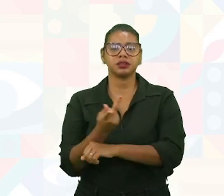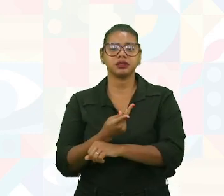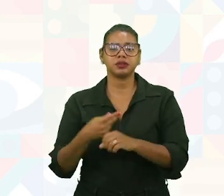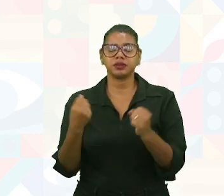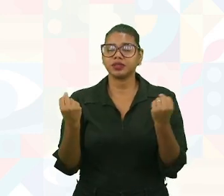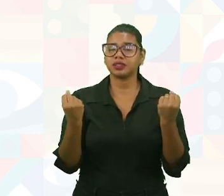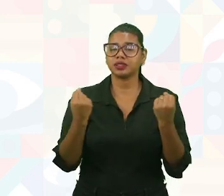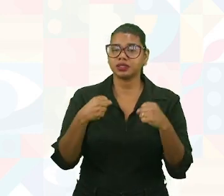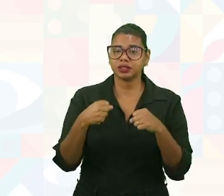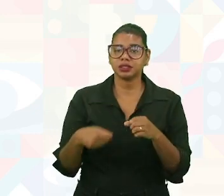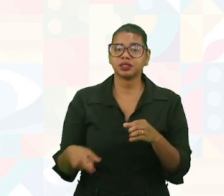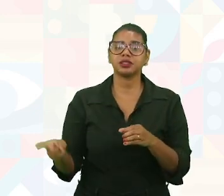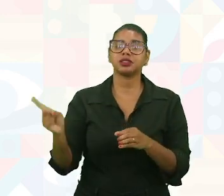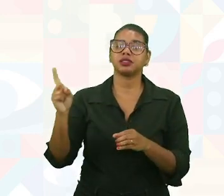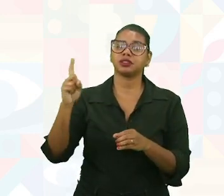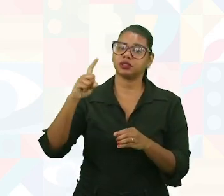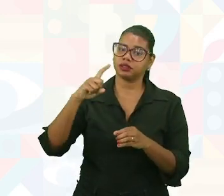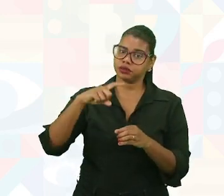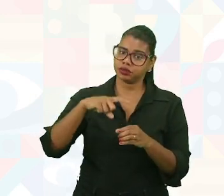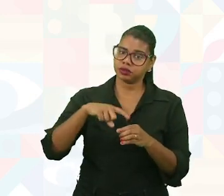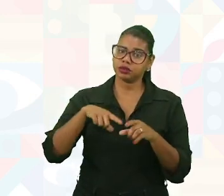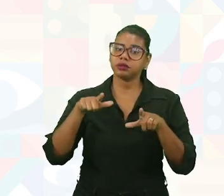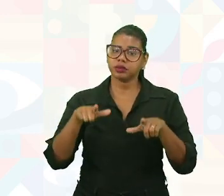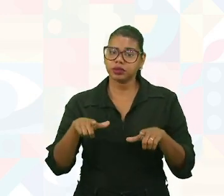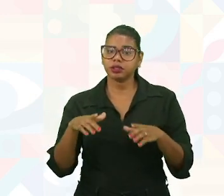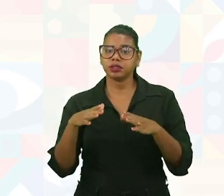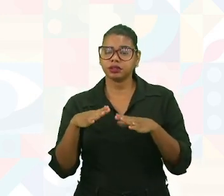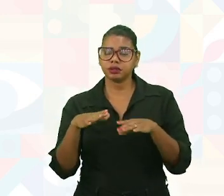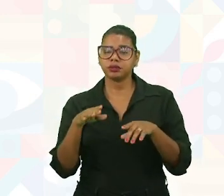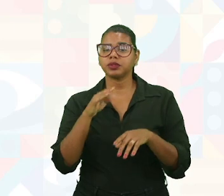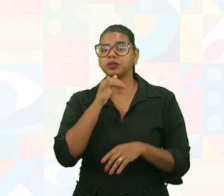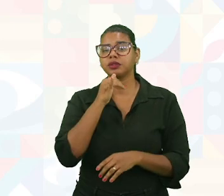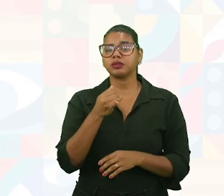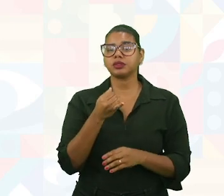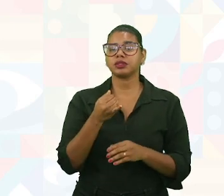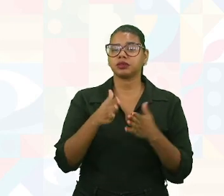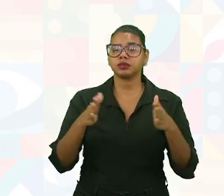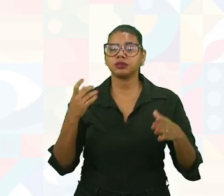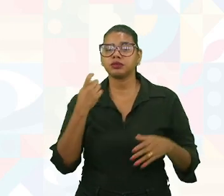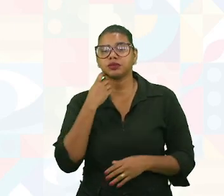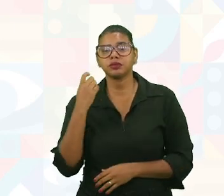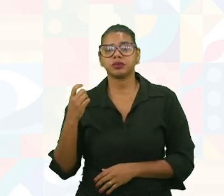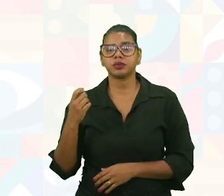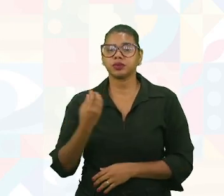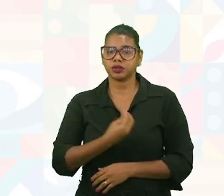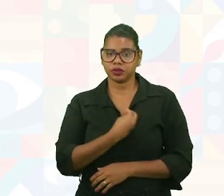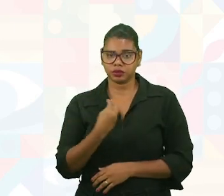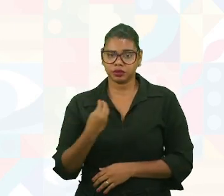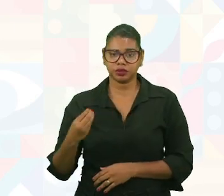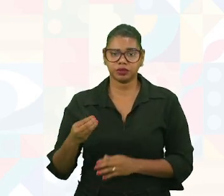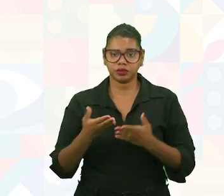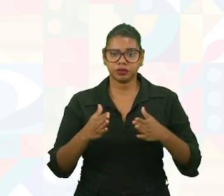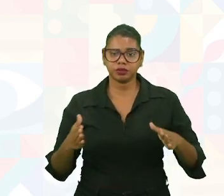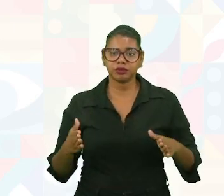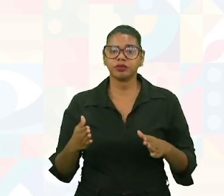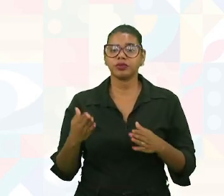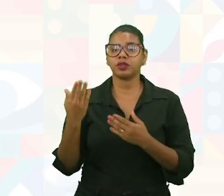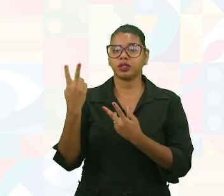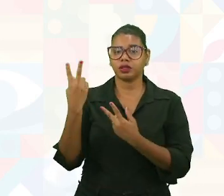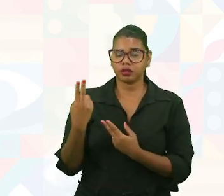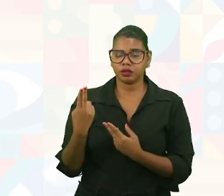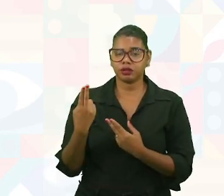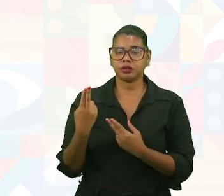de voltar para o lar. Porque eles designam o lar deles. E o ecodesign é uma